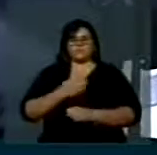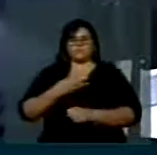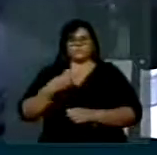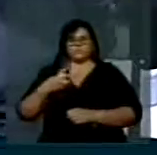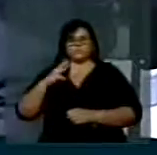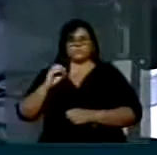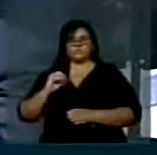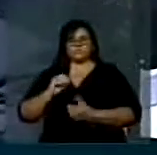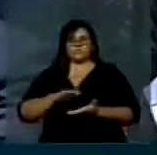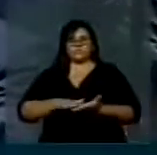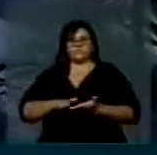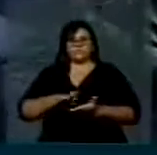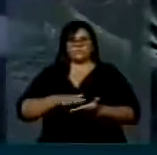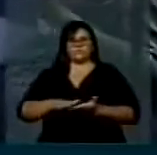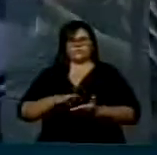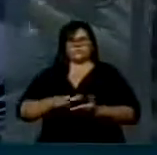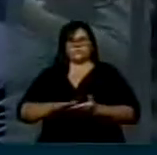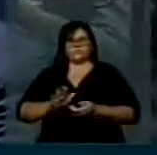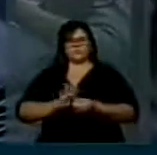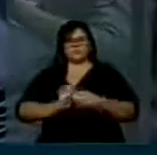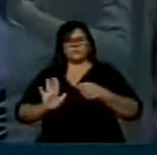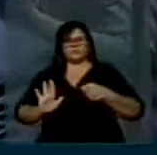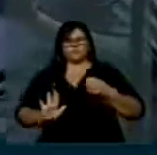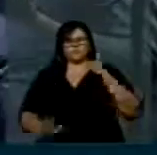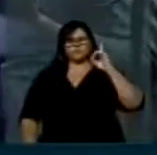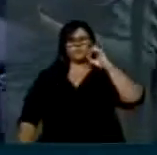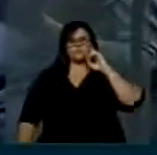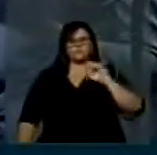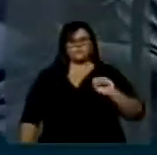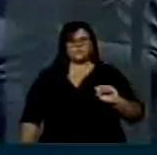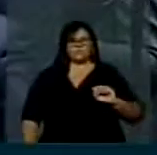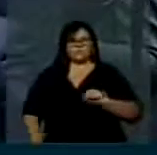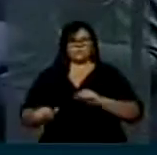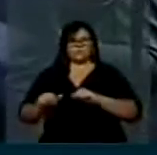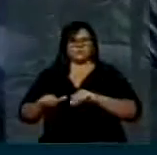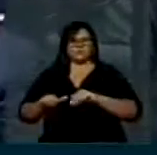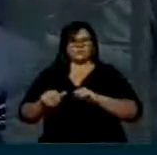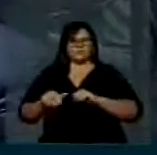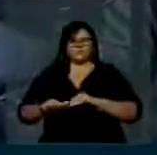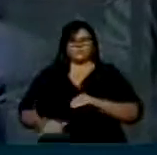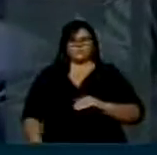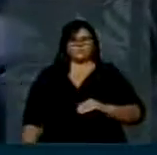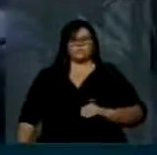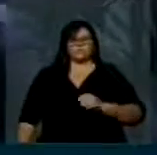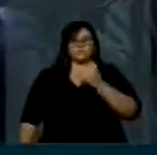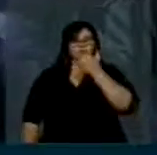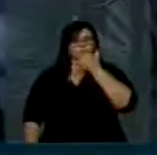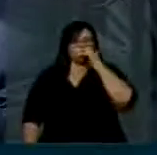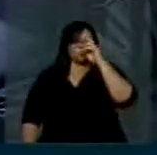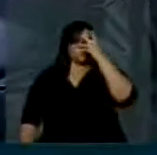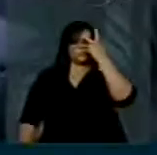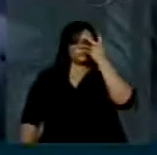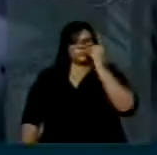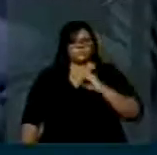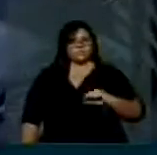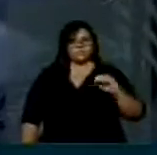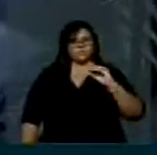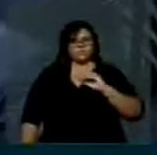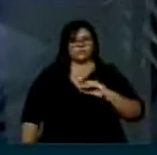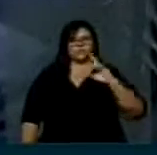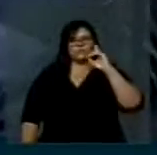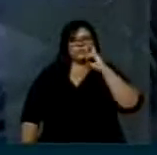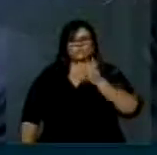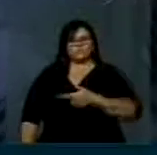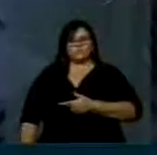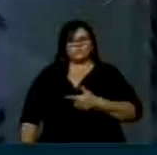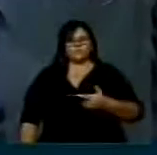assinadas no dia 8 de setembro e distribuídas no dia 22 de